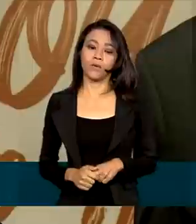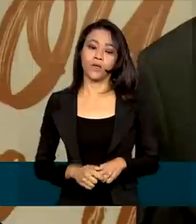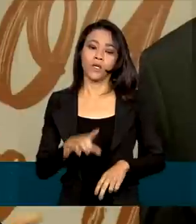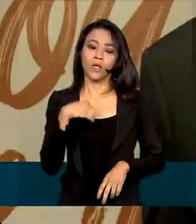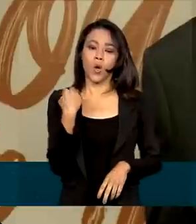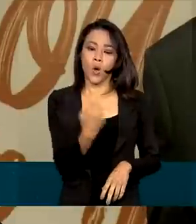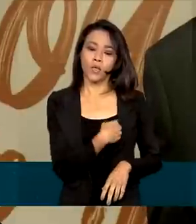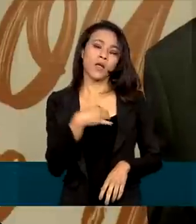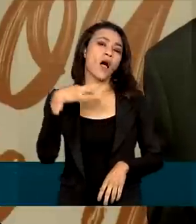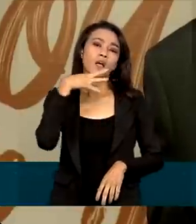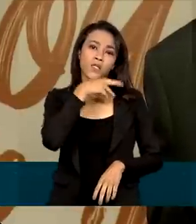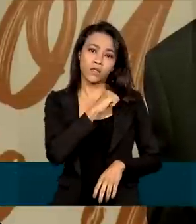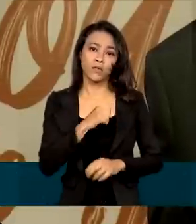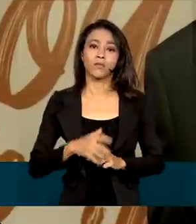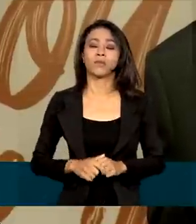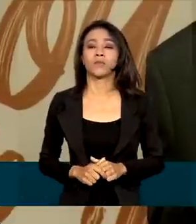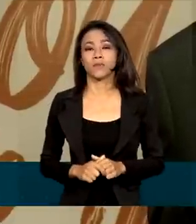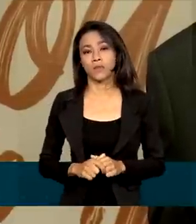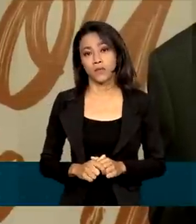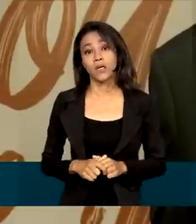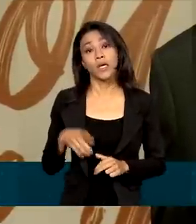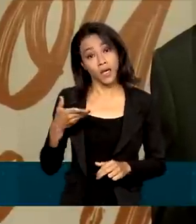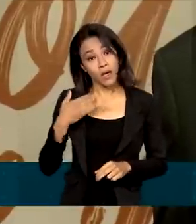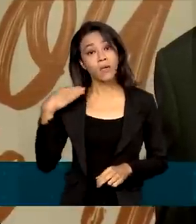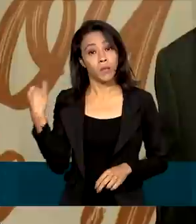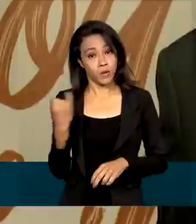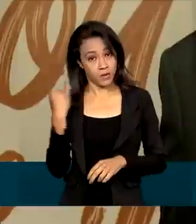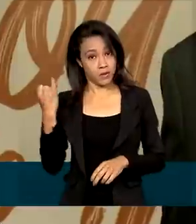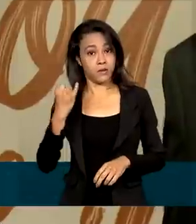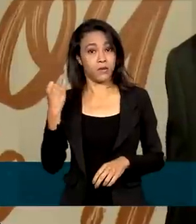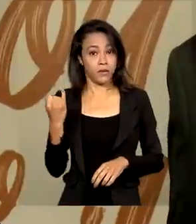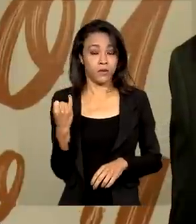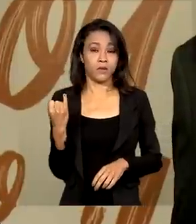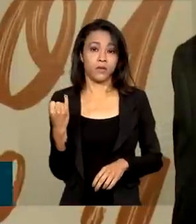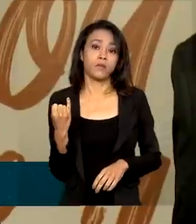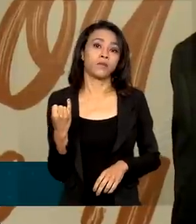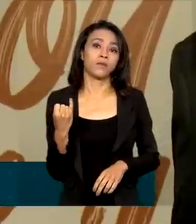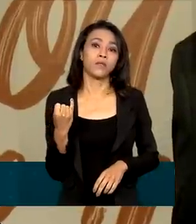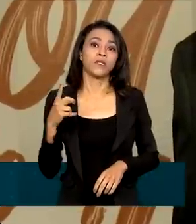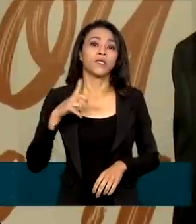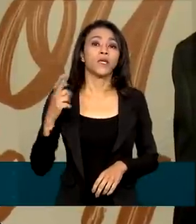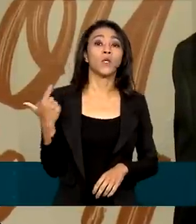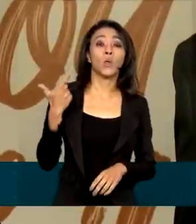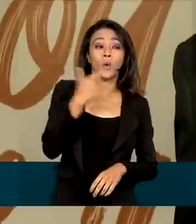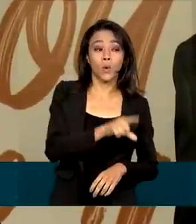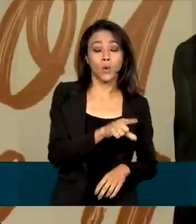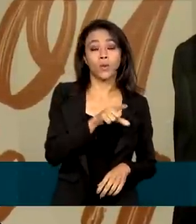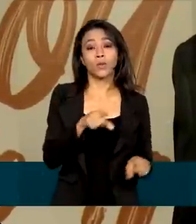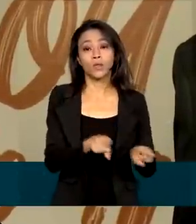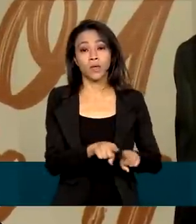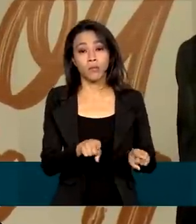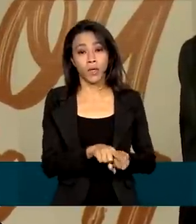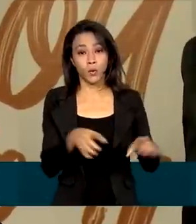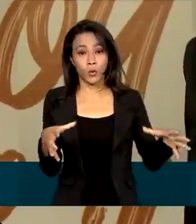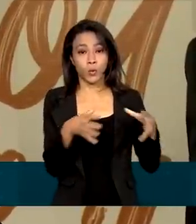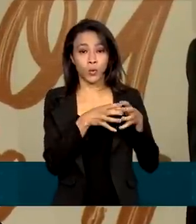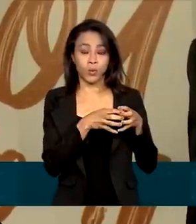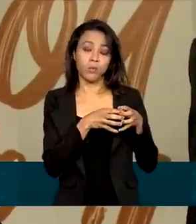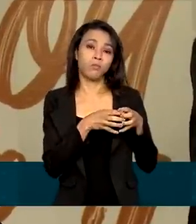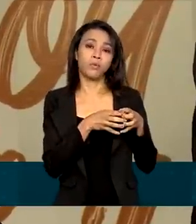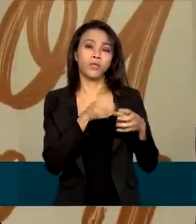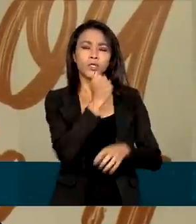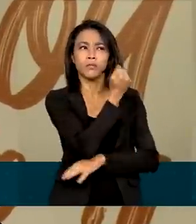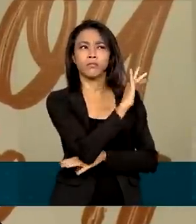Nós achamos a demanda importante e aí também tem uma demanda do GT de Meio Ambiente